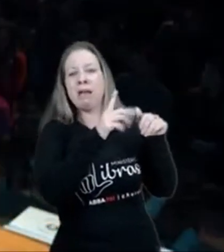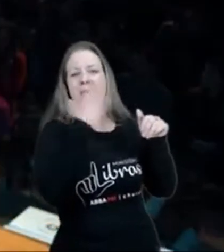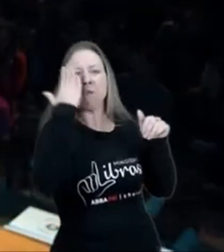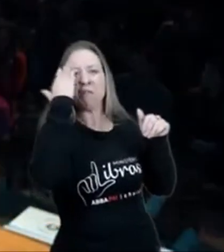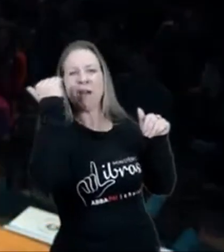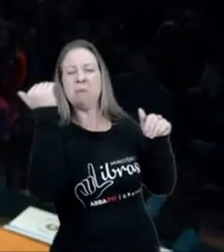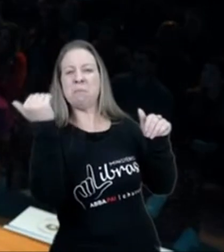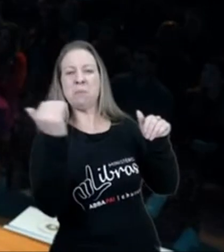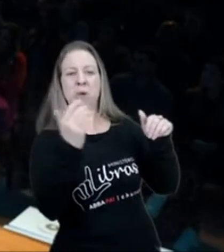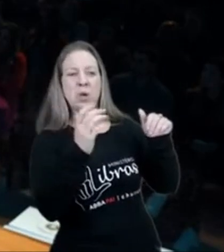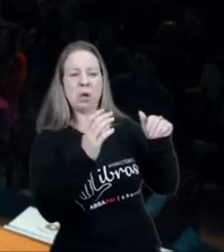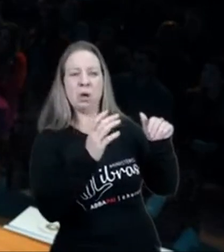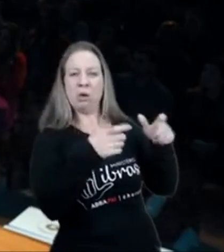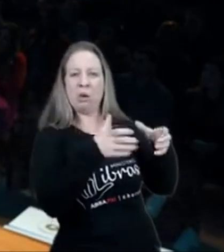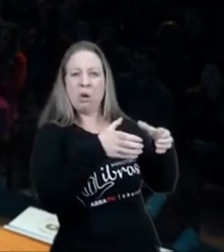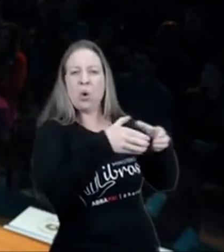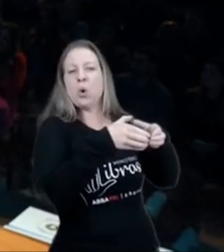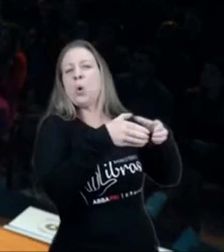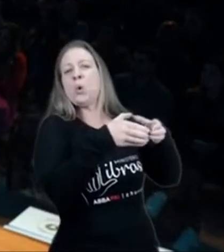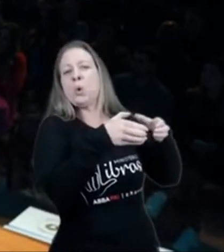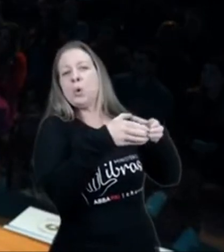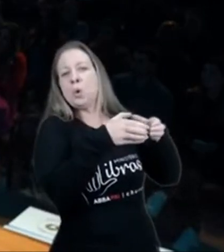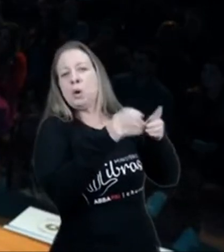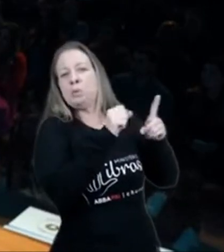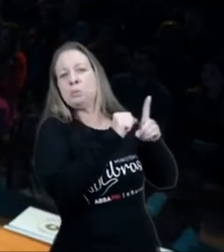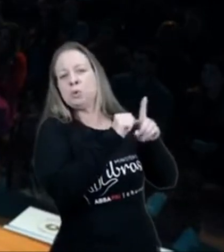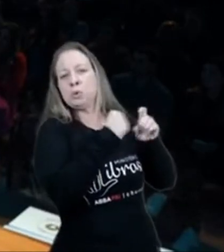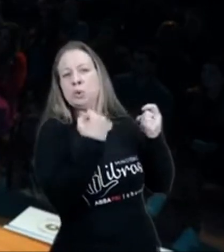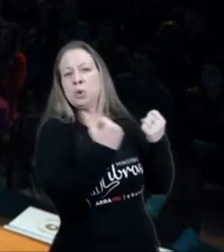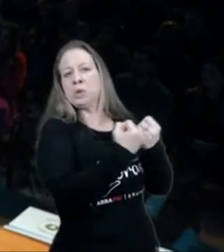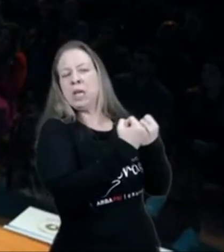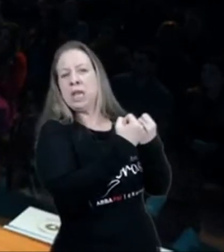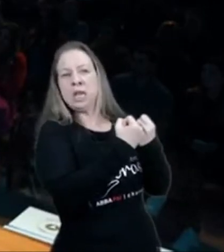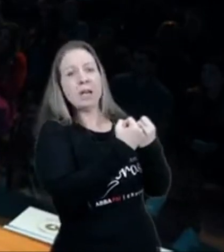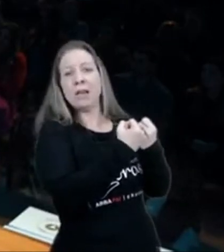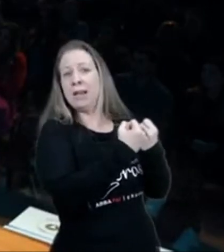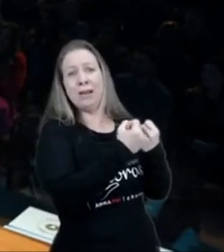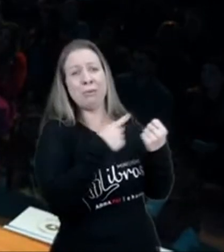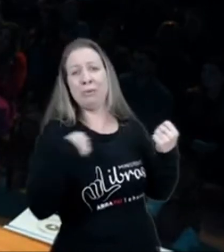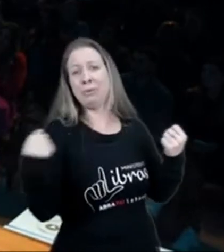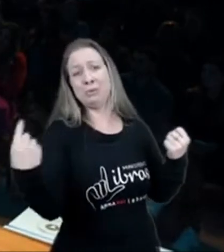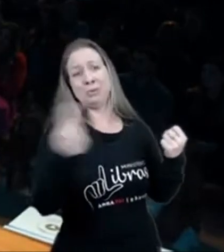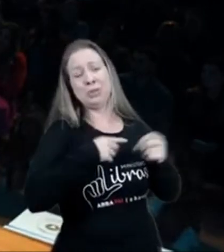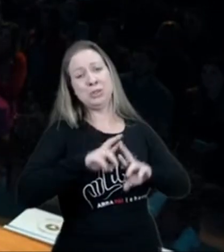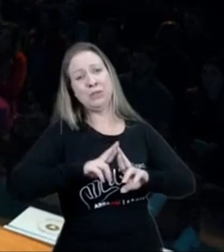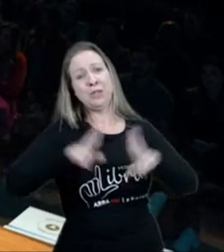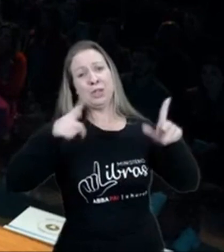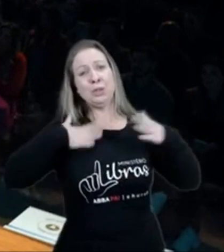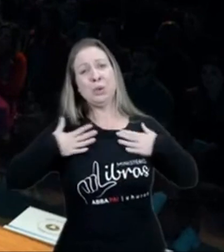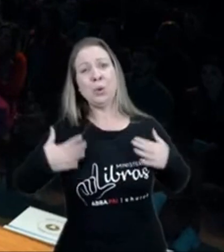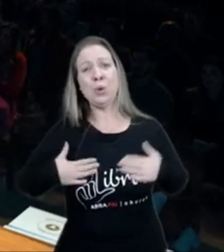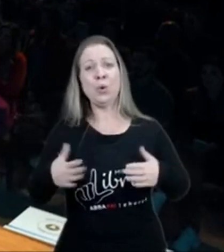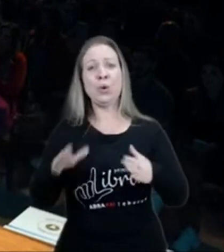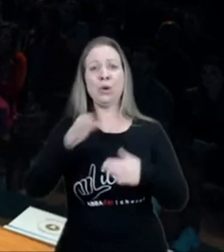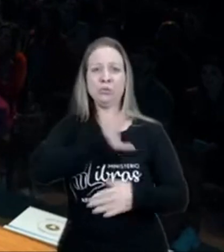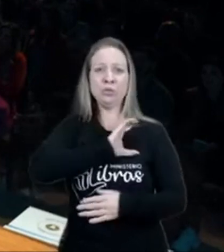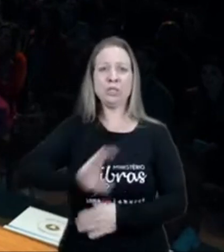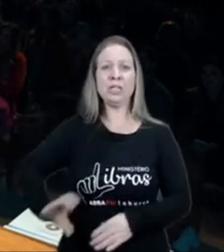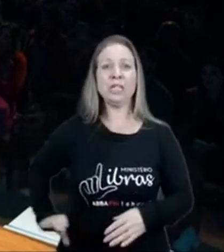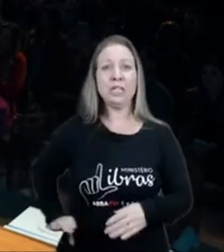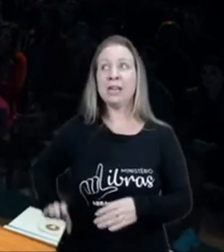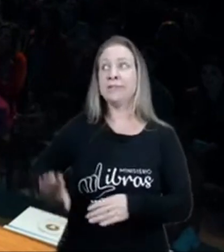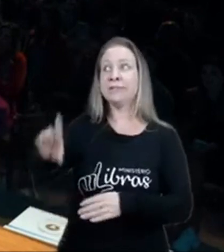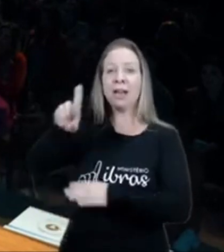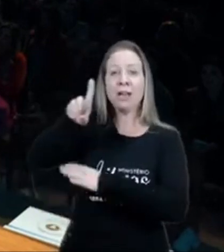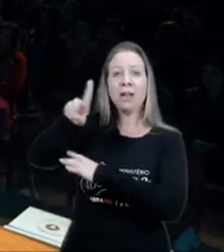nós não somos um clube, nós não somos uma sociedade, nós somos o corpo de Cristo, a qual ele é o cabeça, e nós somos órgãos